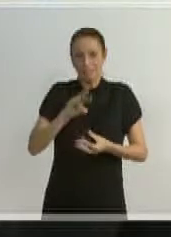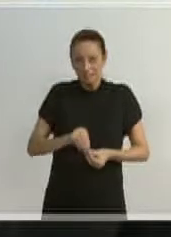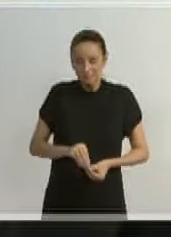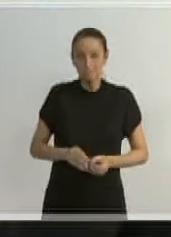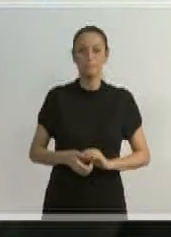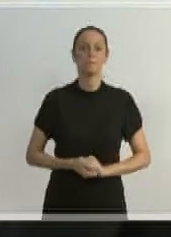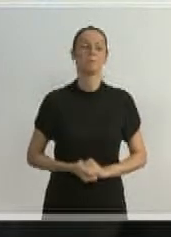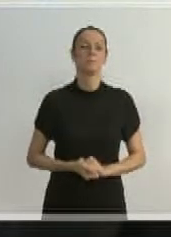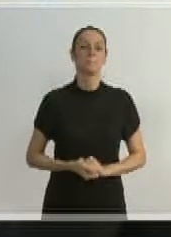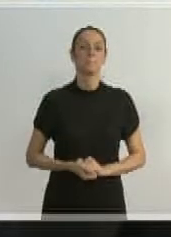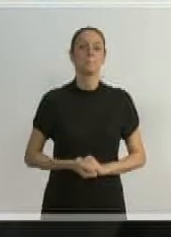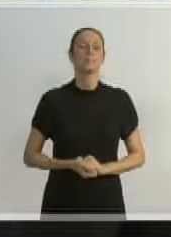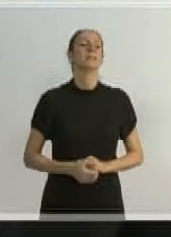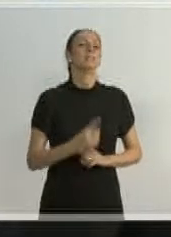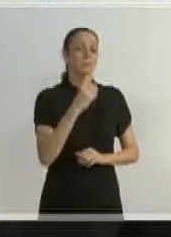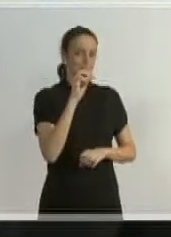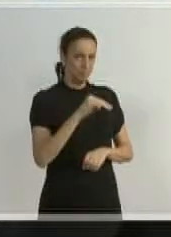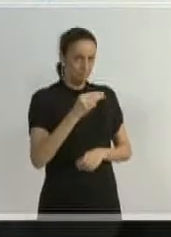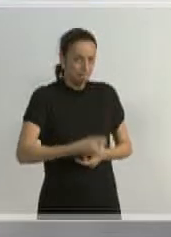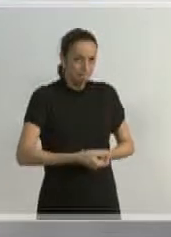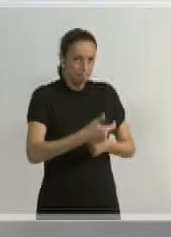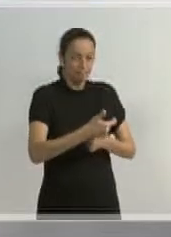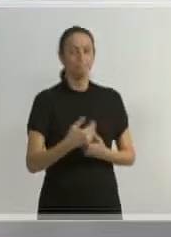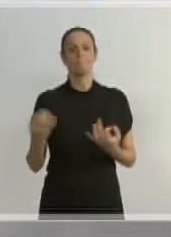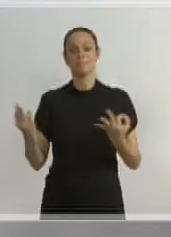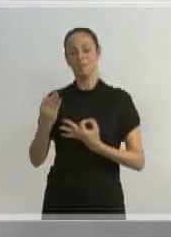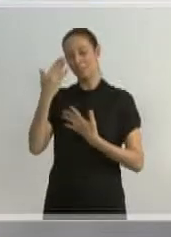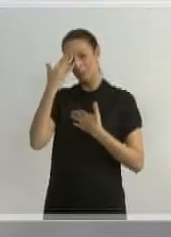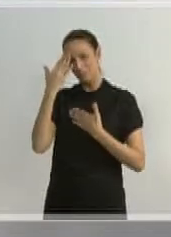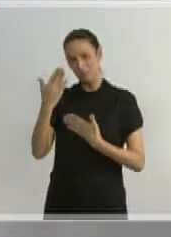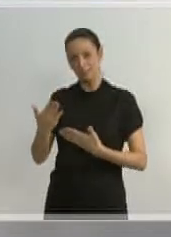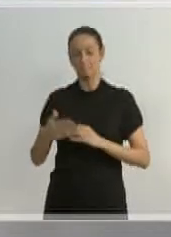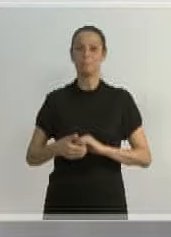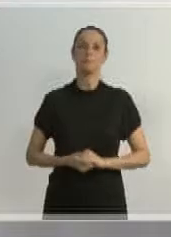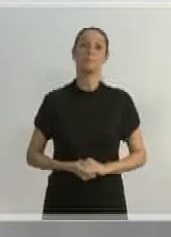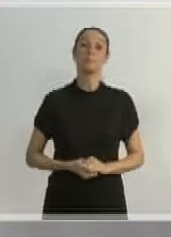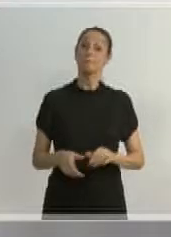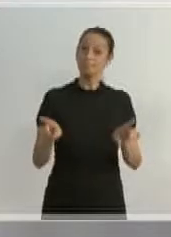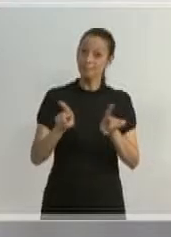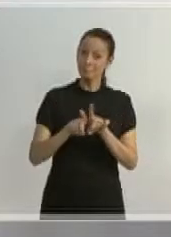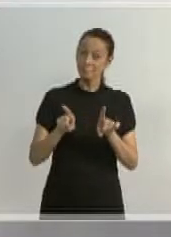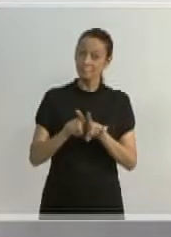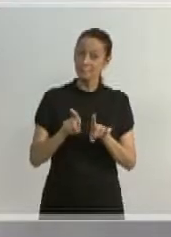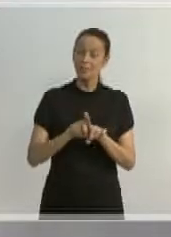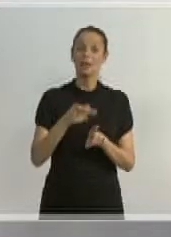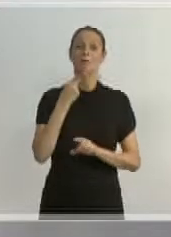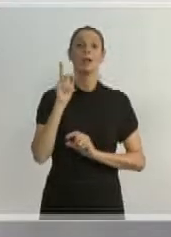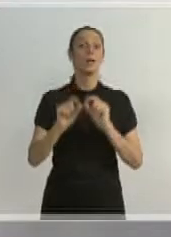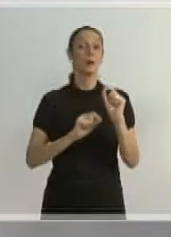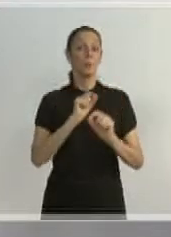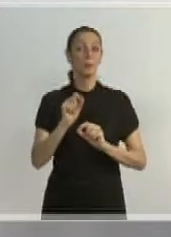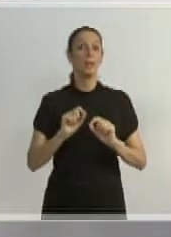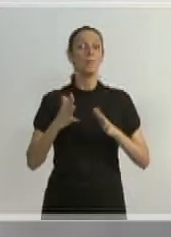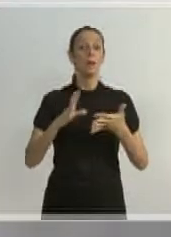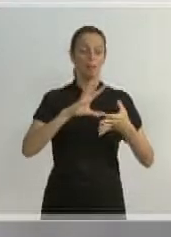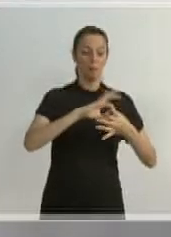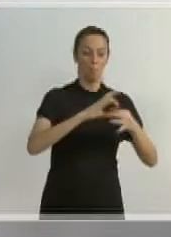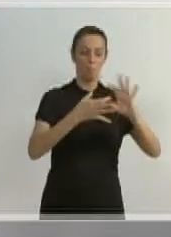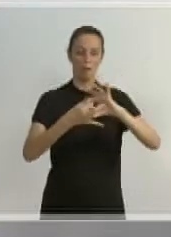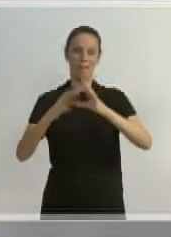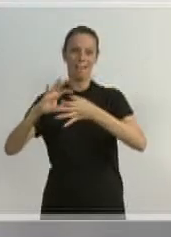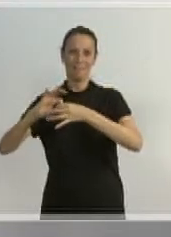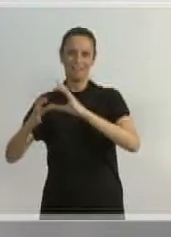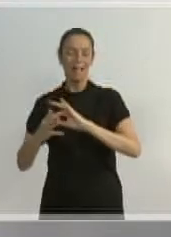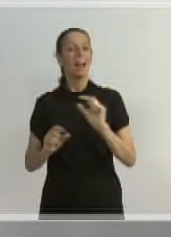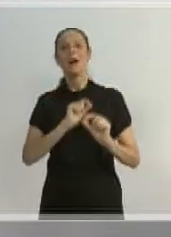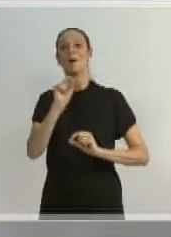Um minuto? Lhe concedo mais um minuto. Perfeito, obrigado. Bem, e queria destacar aqui quando a gente fala em conectar. Conectar é justamente isso,